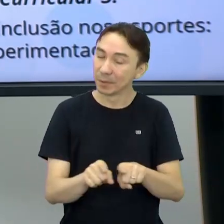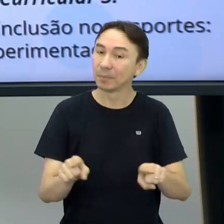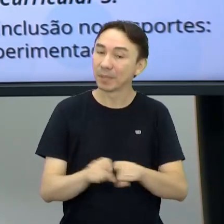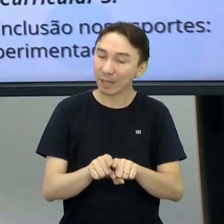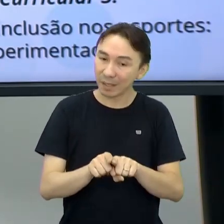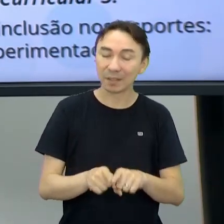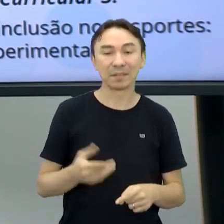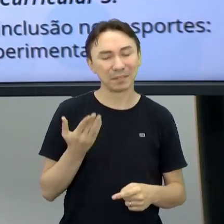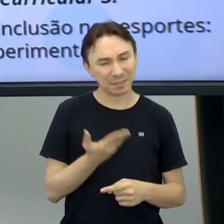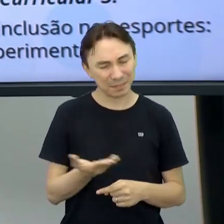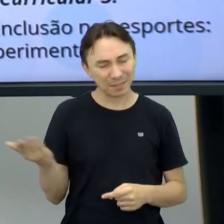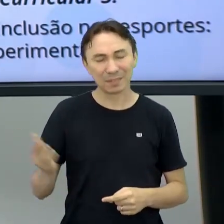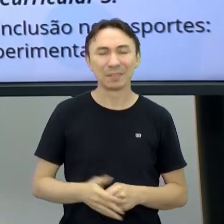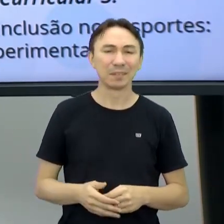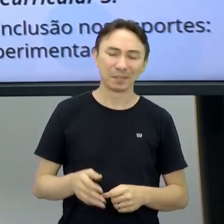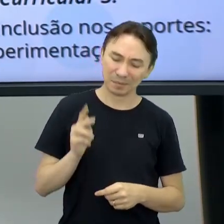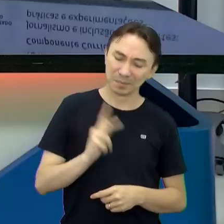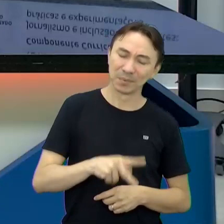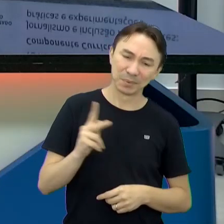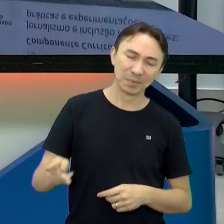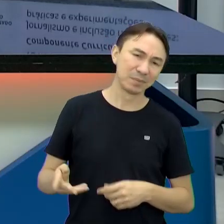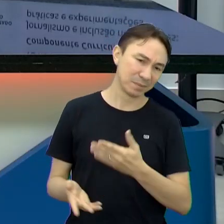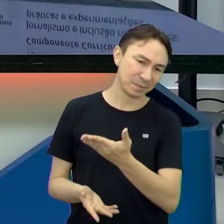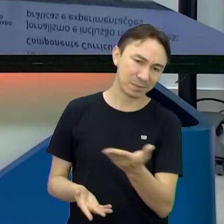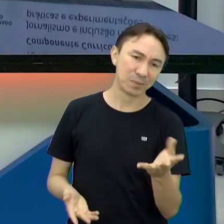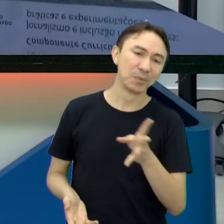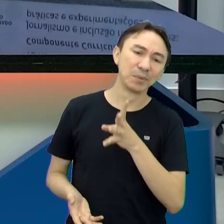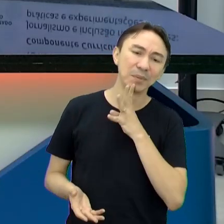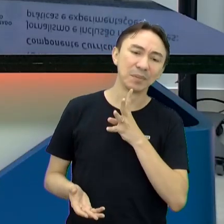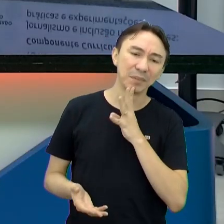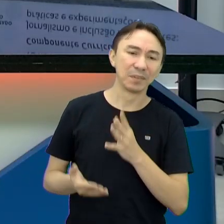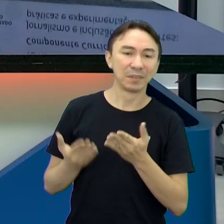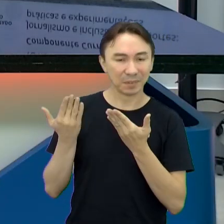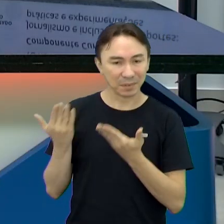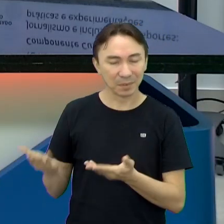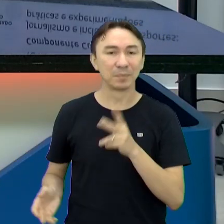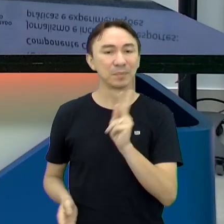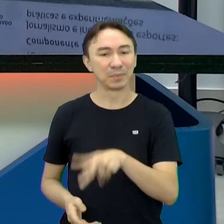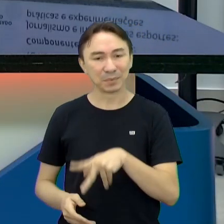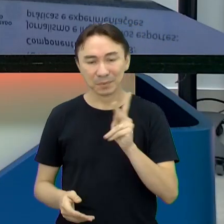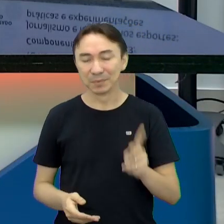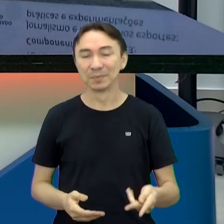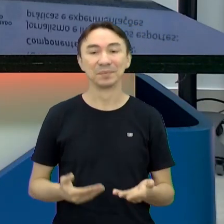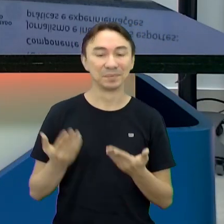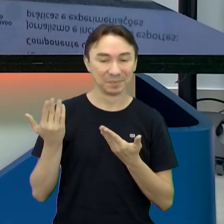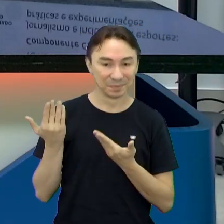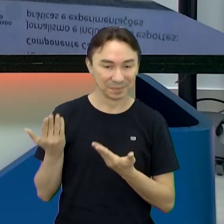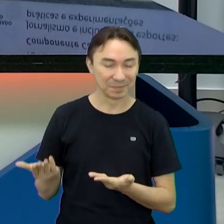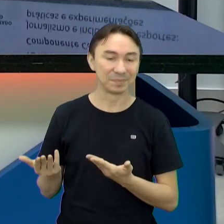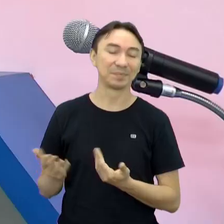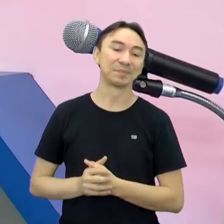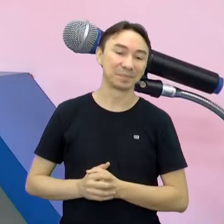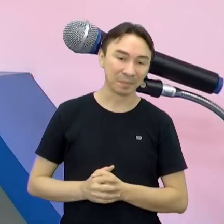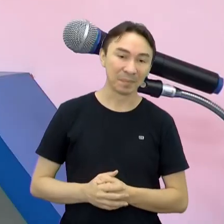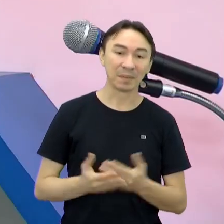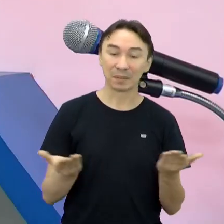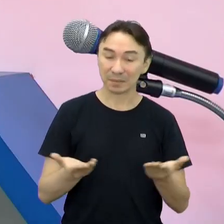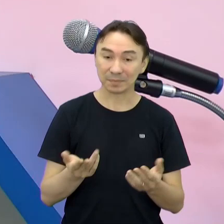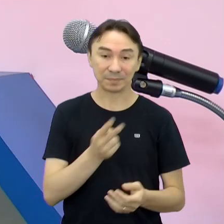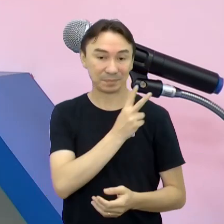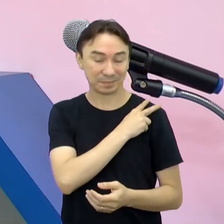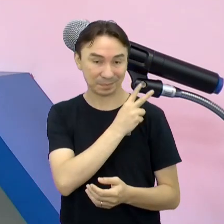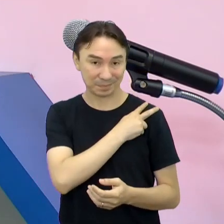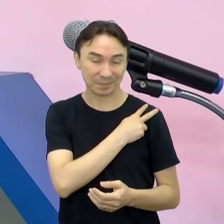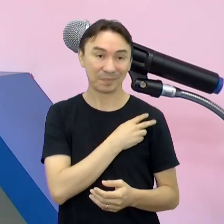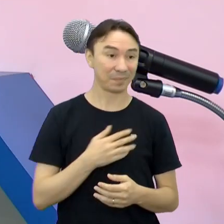professor conhecido de vocês Então muito obrigada pela participação, professor Mauro Farias, agora a segunda série é sua A segunda série é minha,